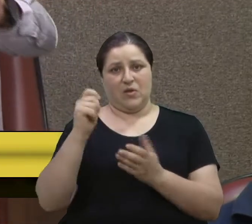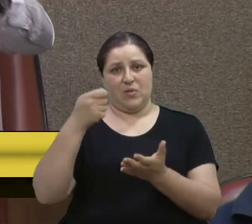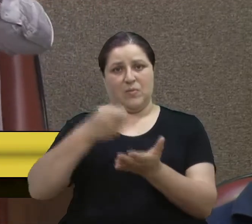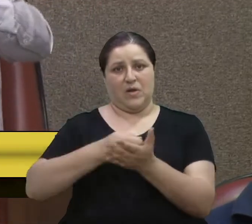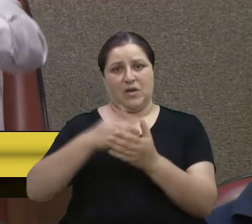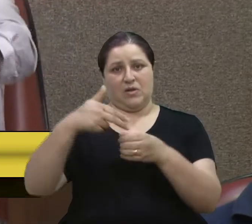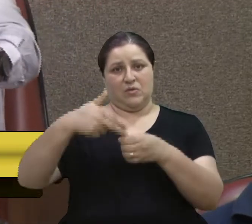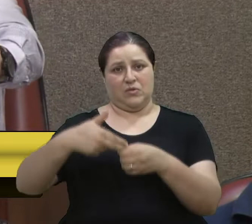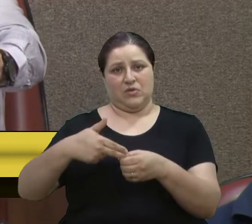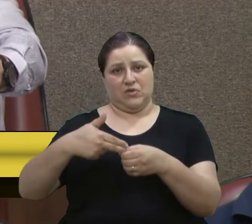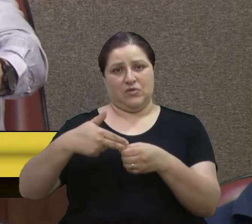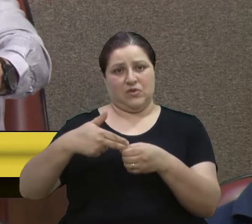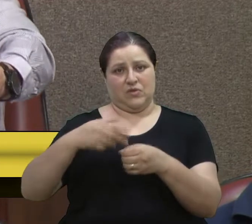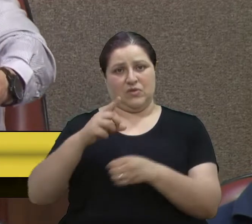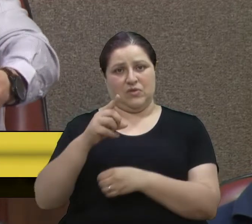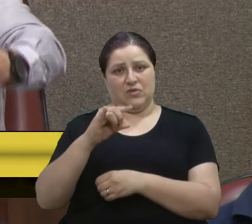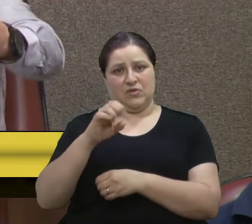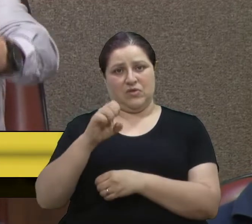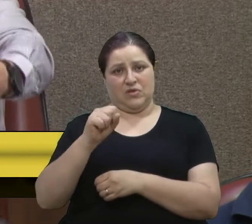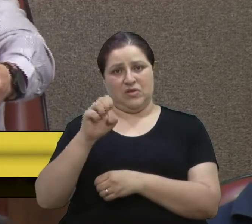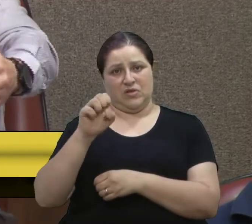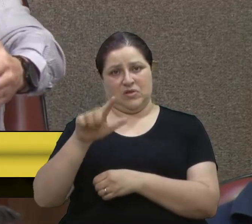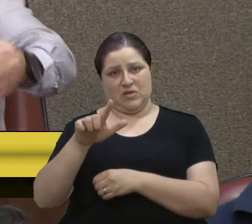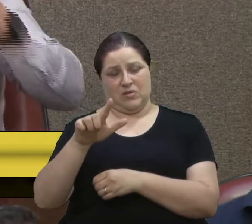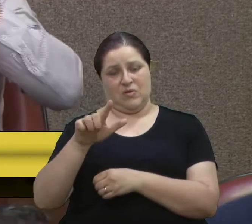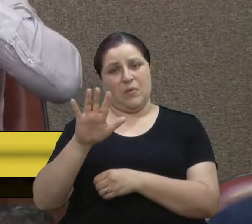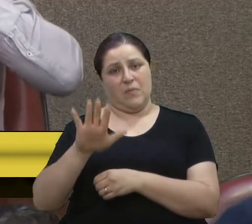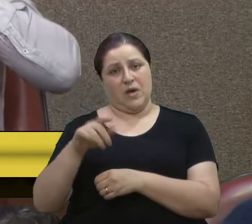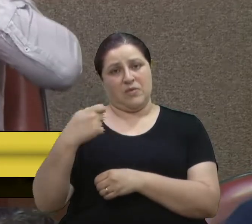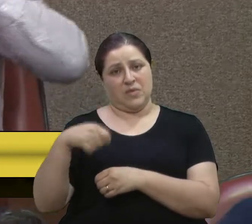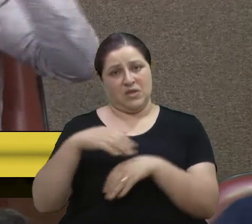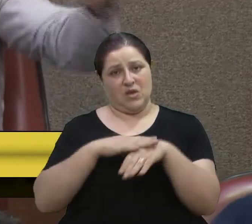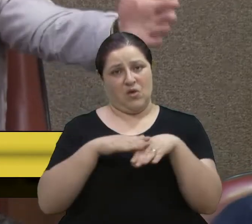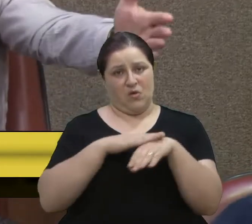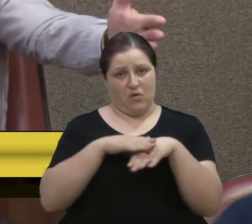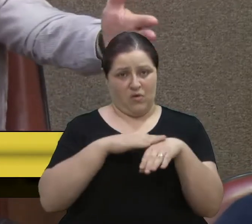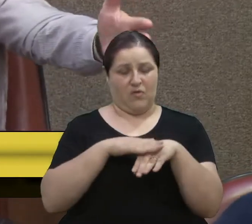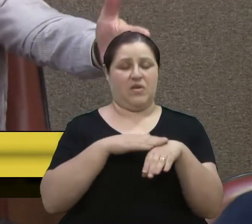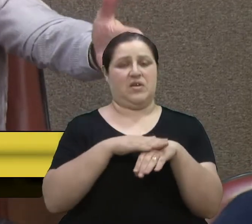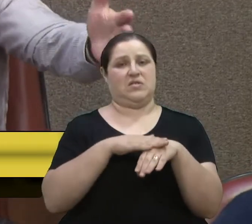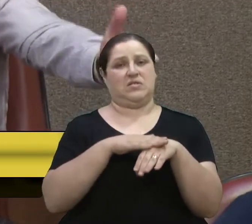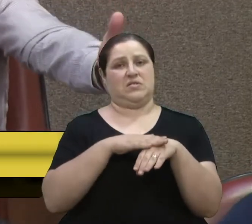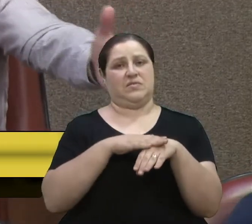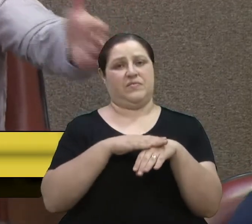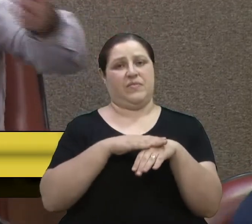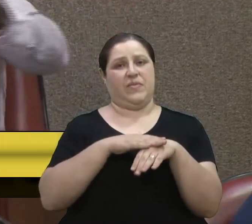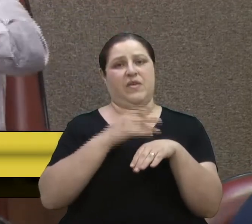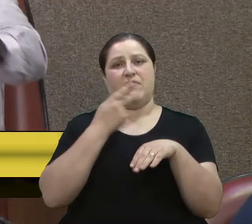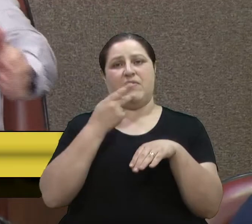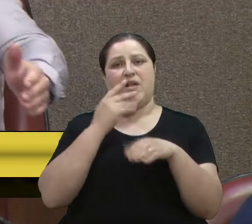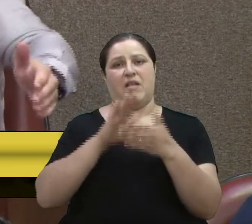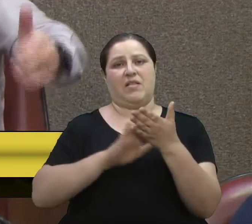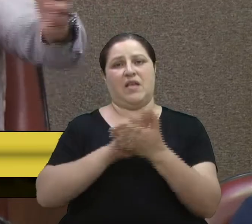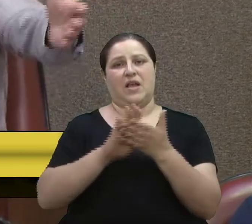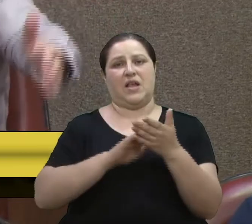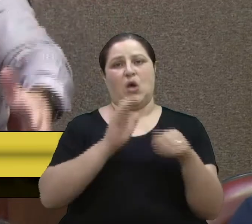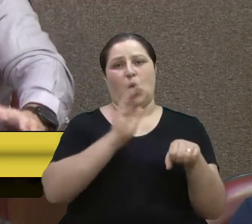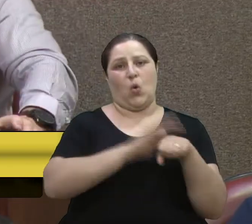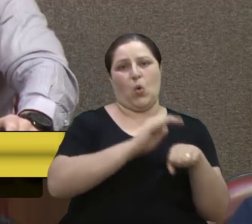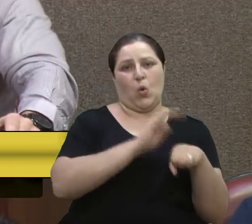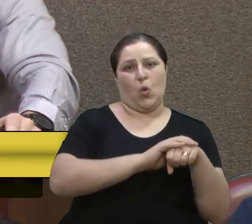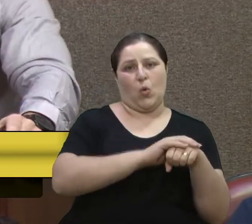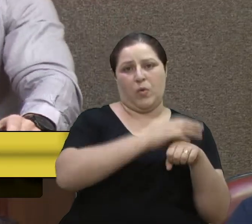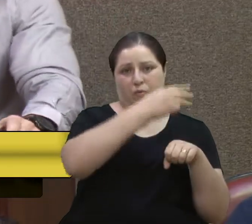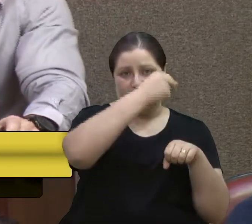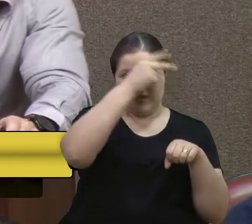Então, gente precisa agilizar o diálogo, a conversa, para nem cair a culpa na empresa e nem na prefeitura e sobrar aqui